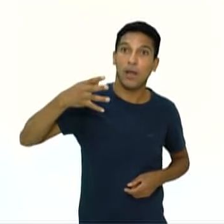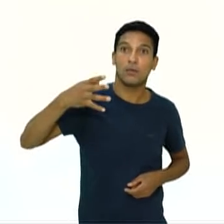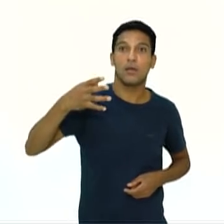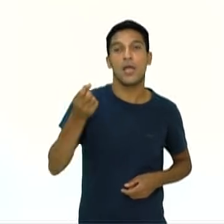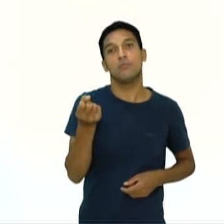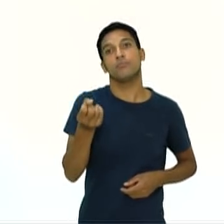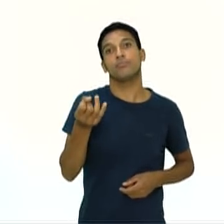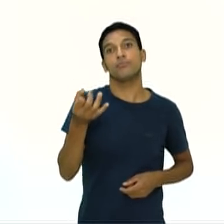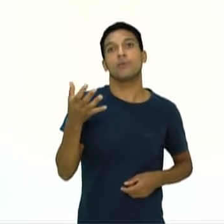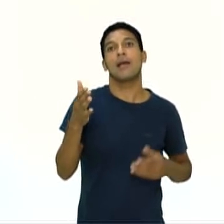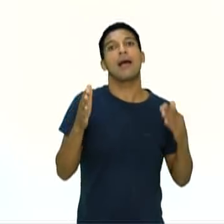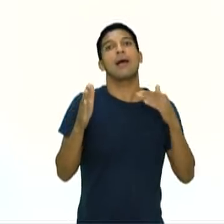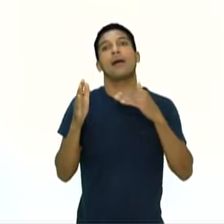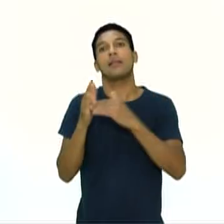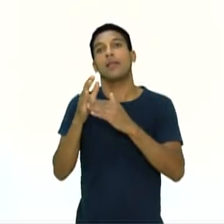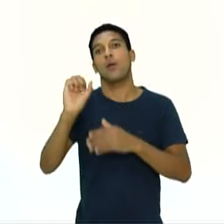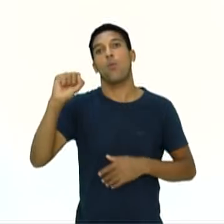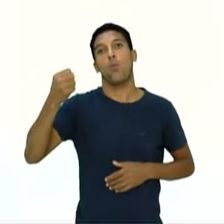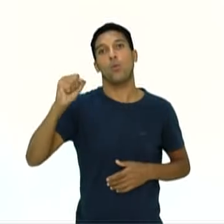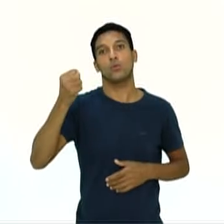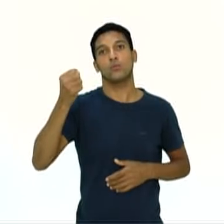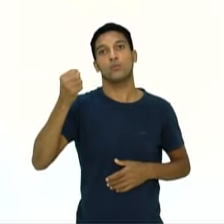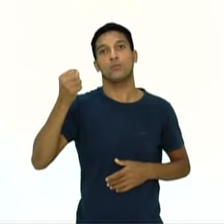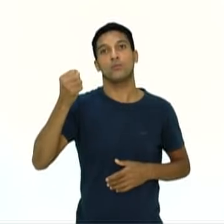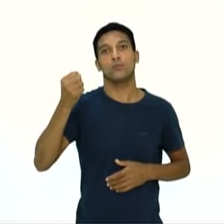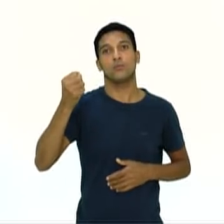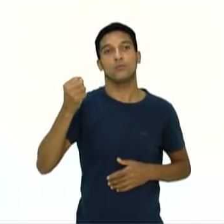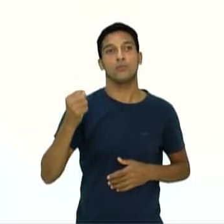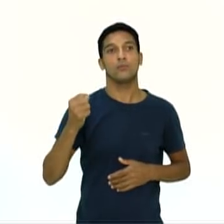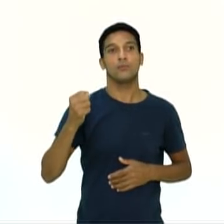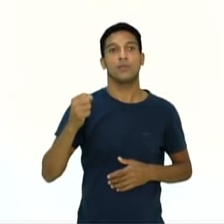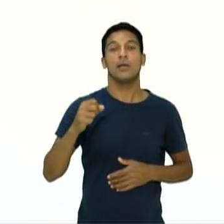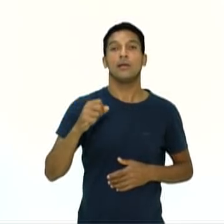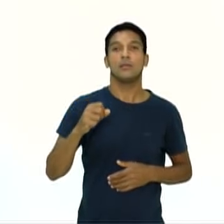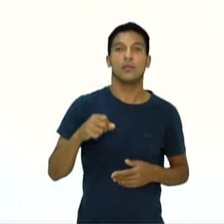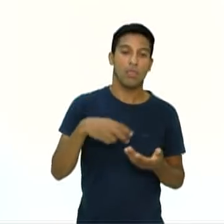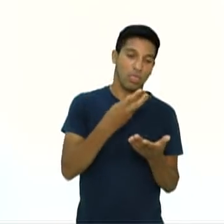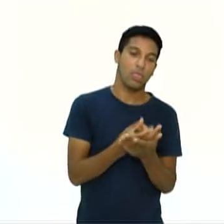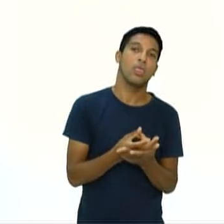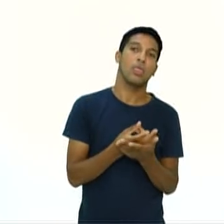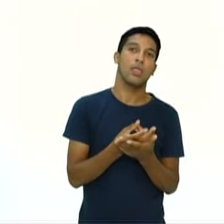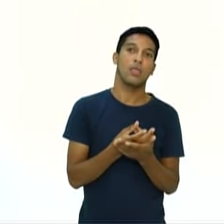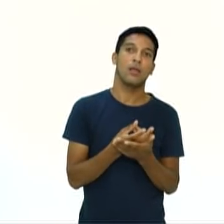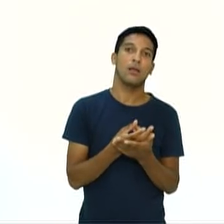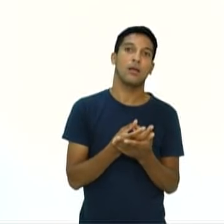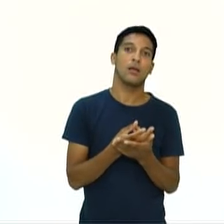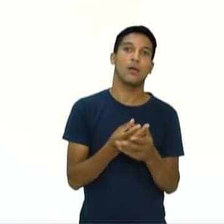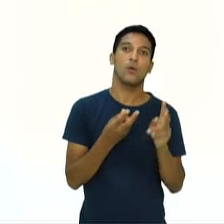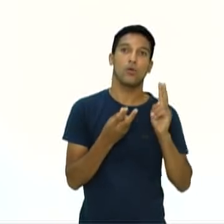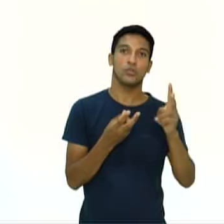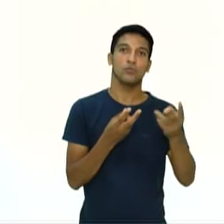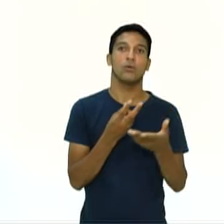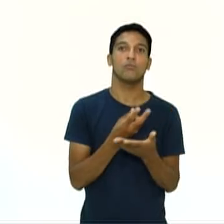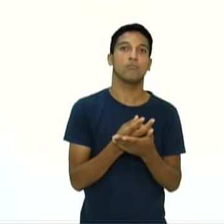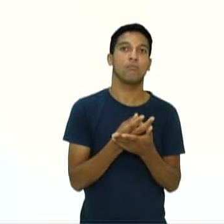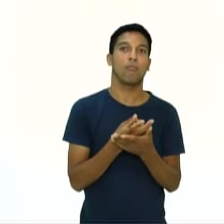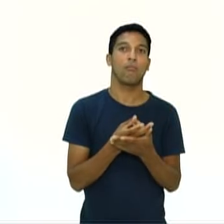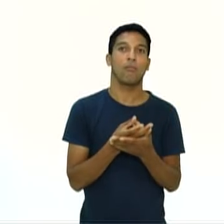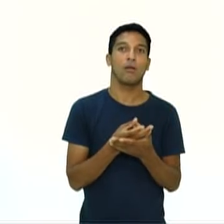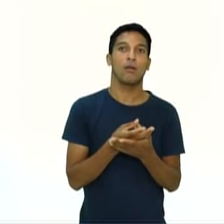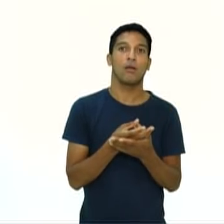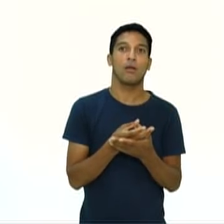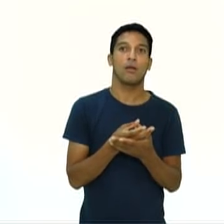Inicialmente, de 1 a 8. Se nessa contagem, até de 1 a 8, o boxeador